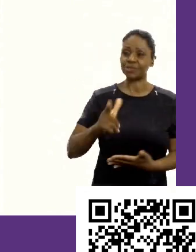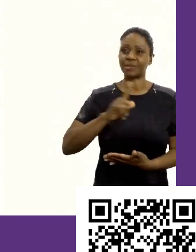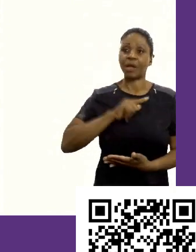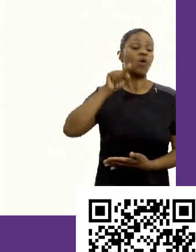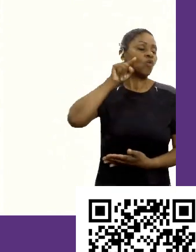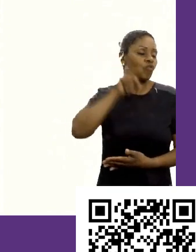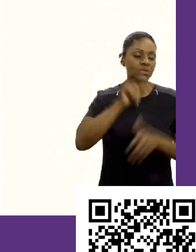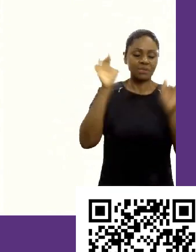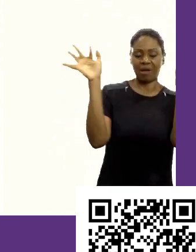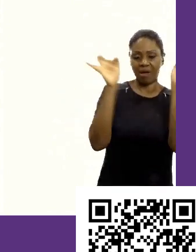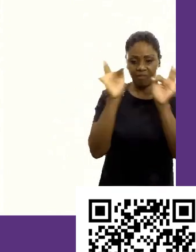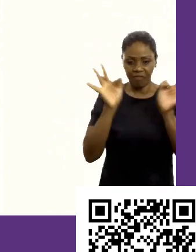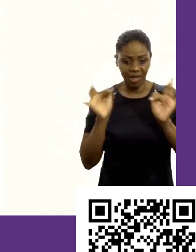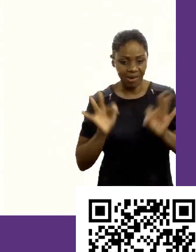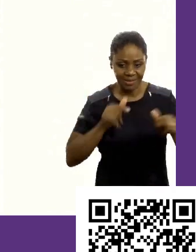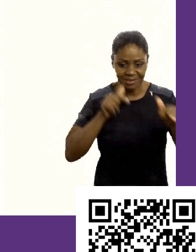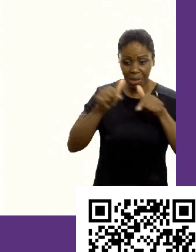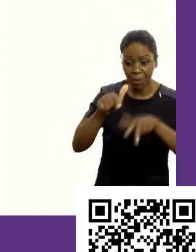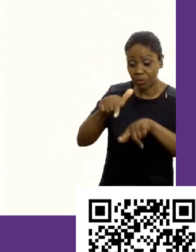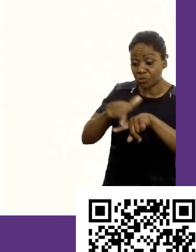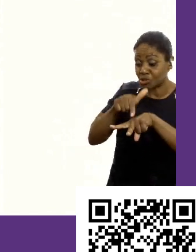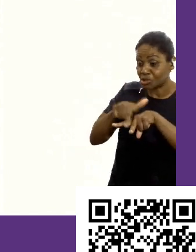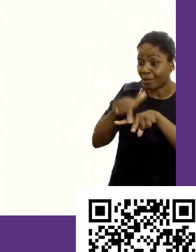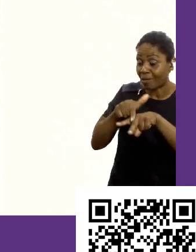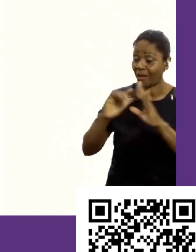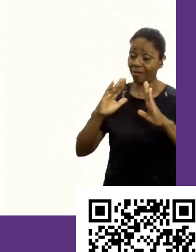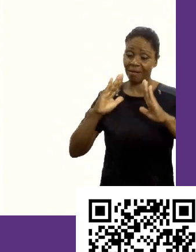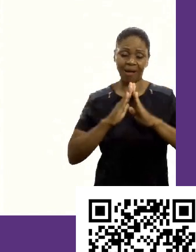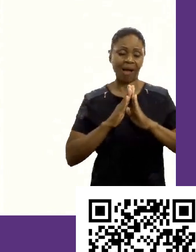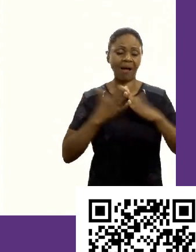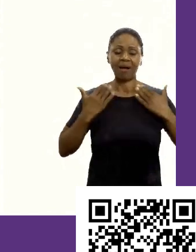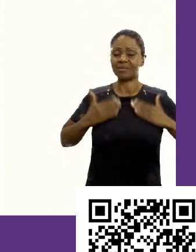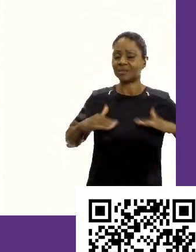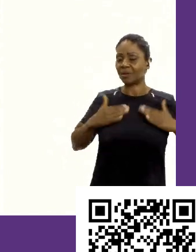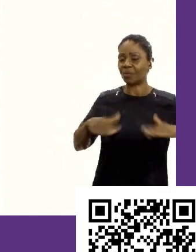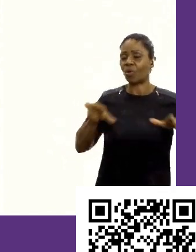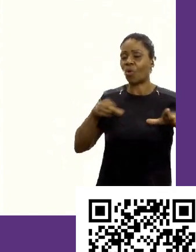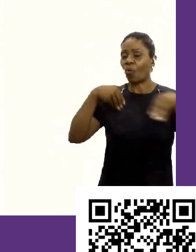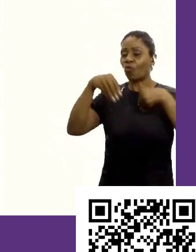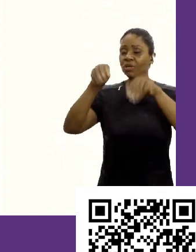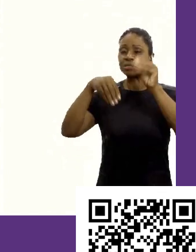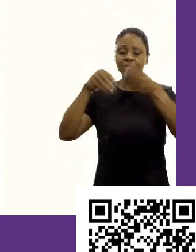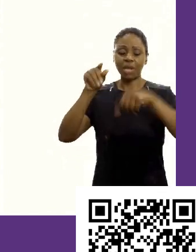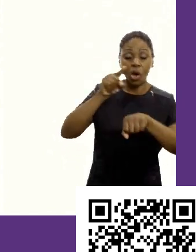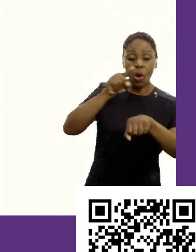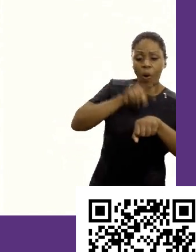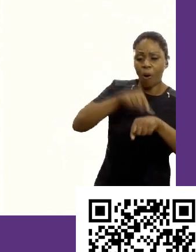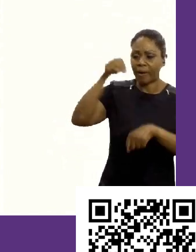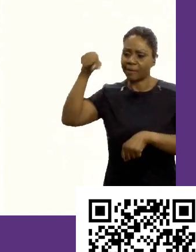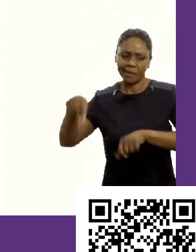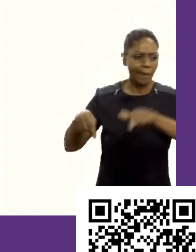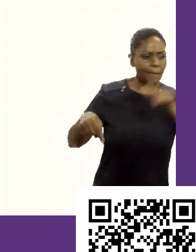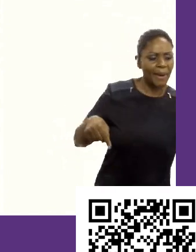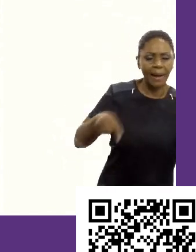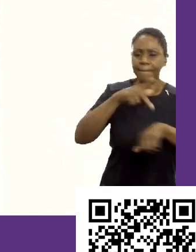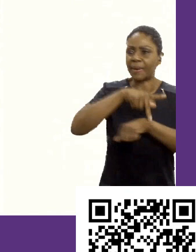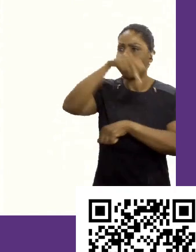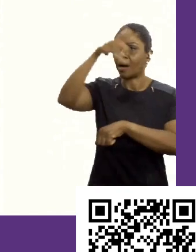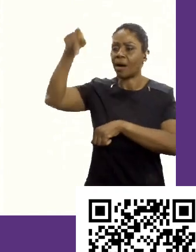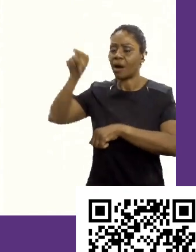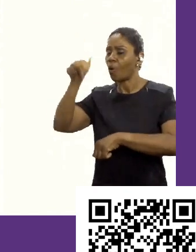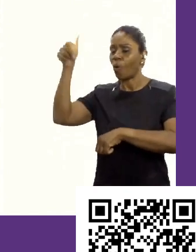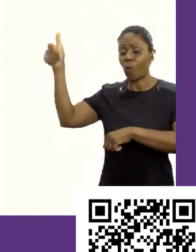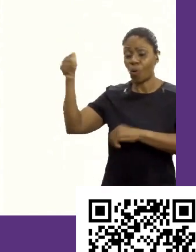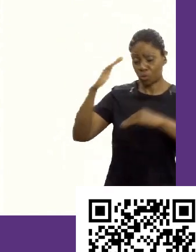é feliz trabalhando de chinelo, de dentro de casa, de bermuda, tranquilo, com flexibilidade, uma hora está aqui, outra hora está em outro país. Você tem